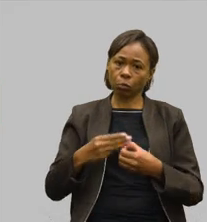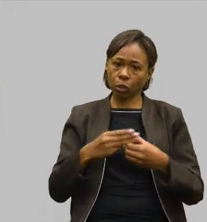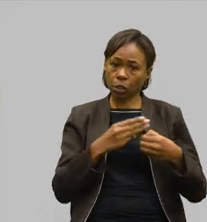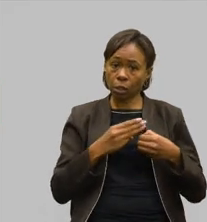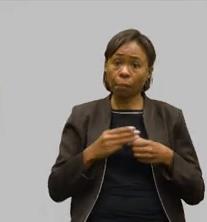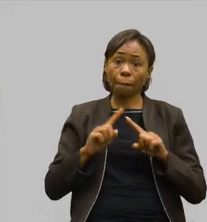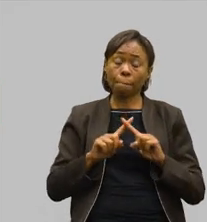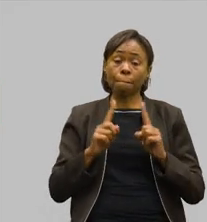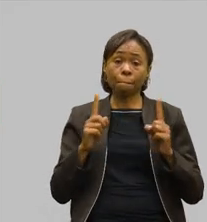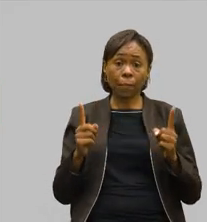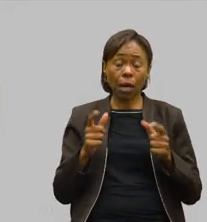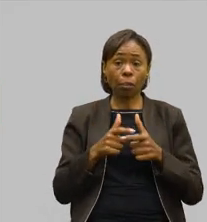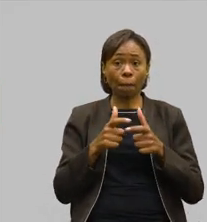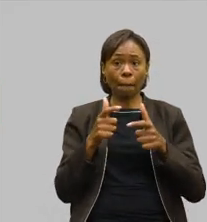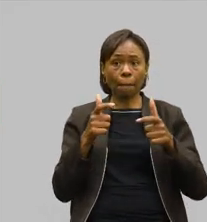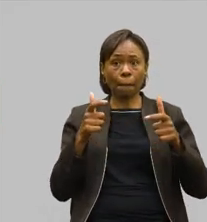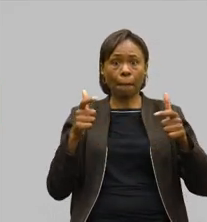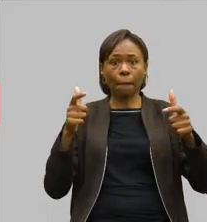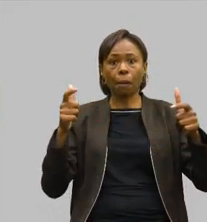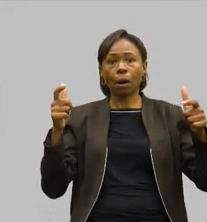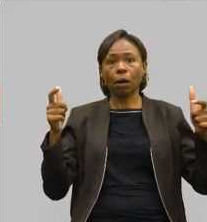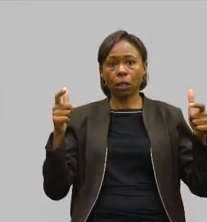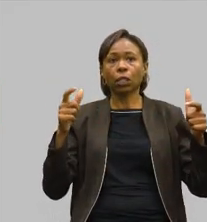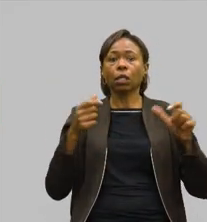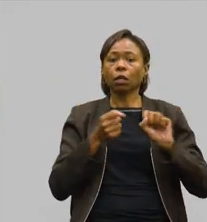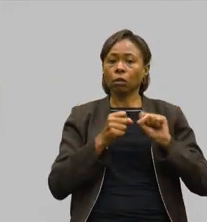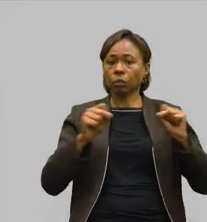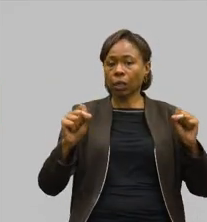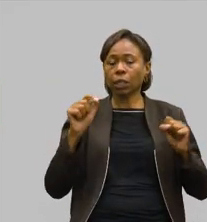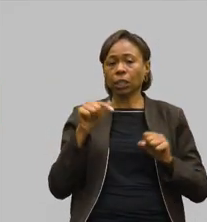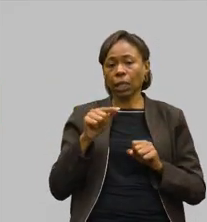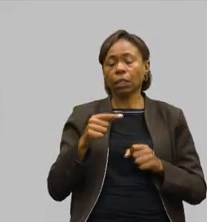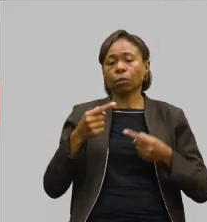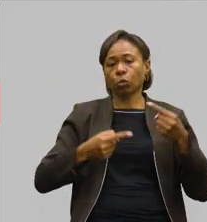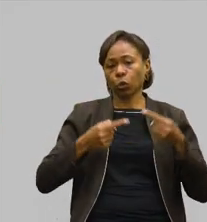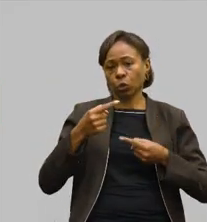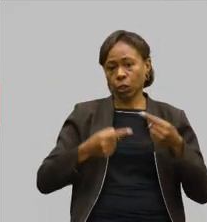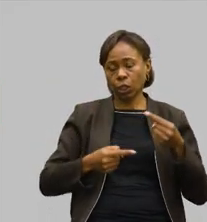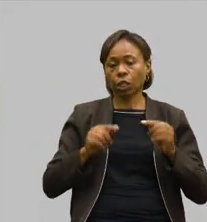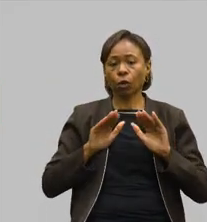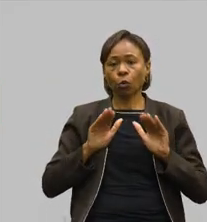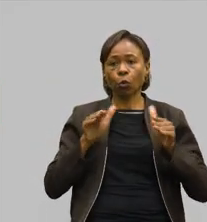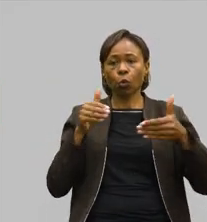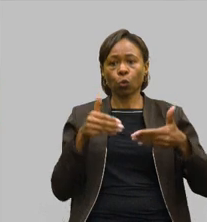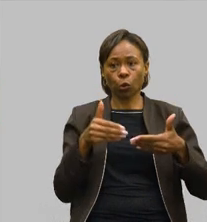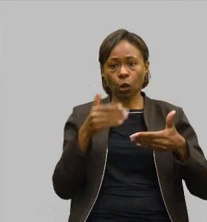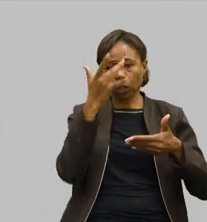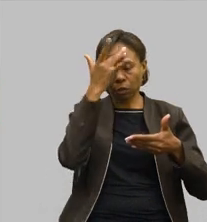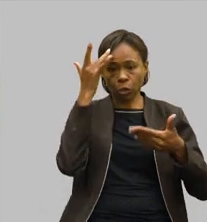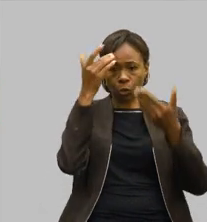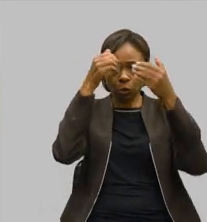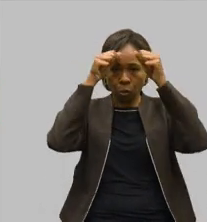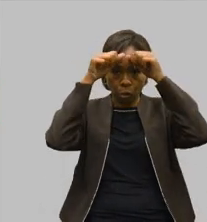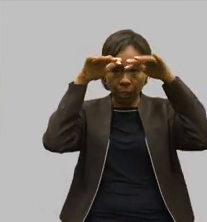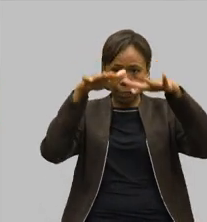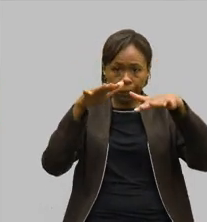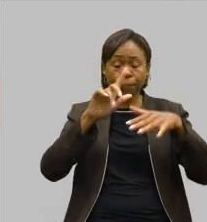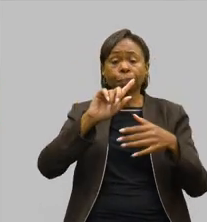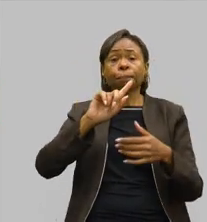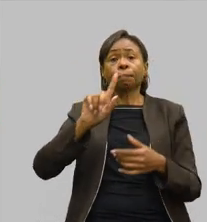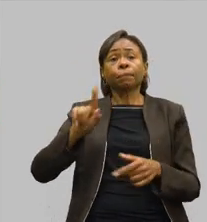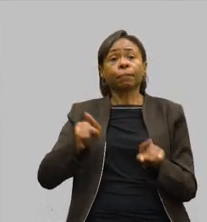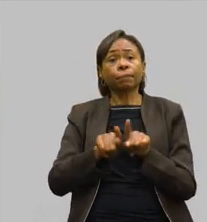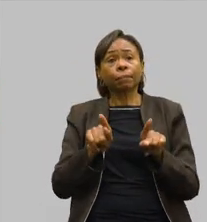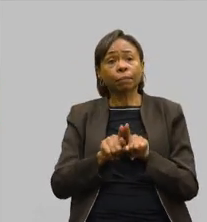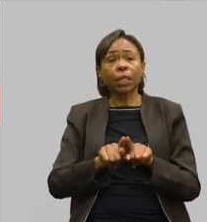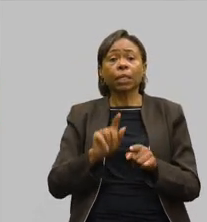é extensa dessa promoção, dessa política pública voltada para essas pessoas. Também nós temos a